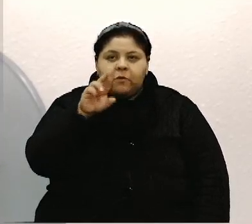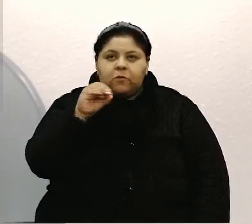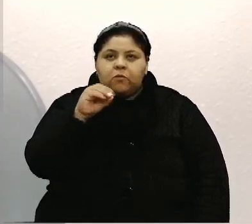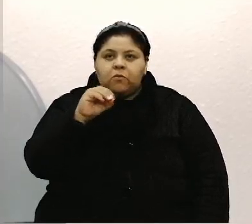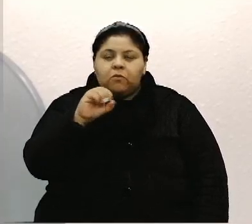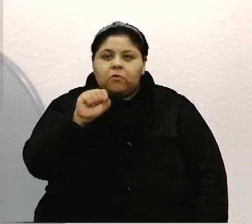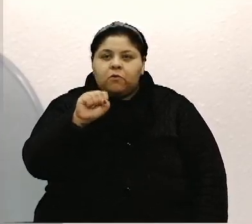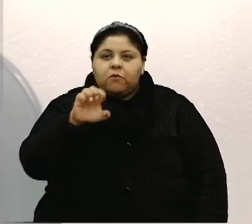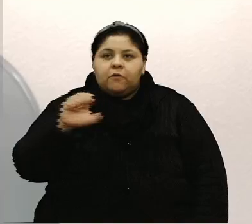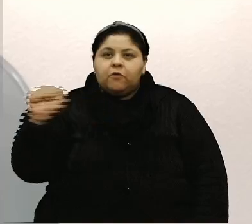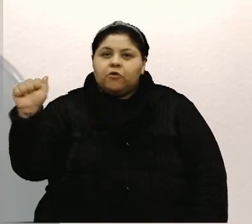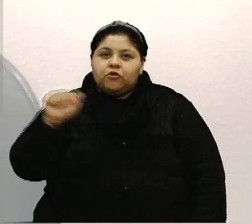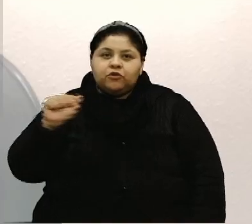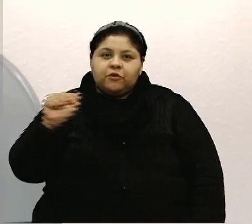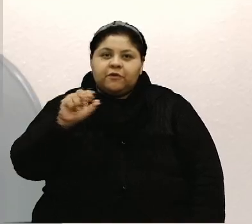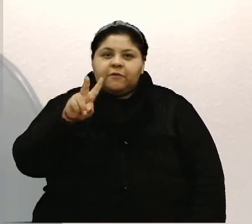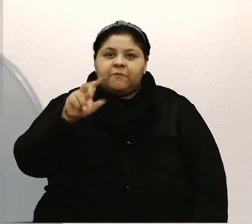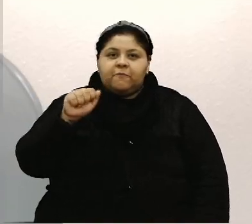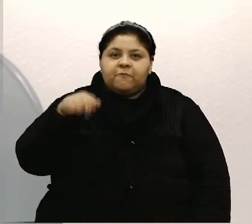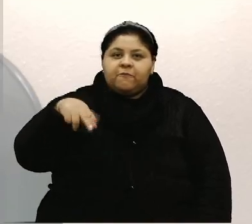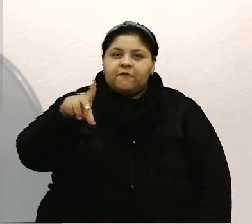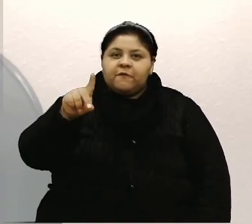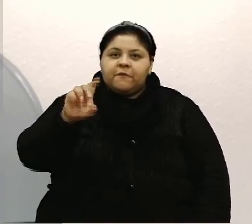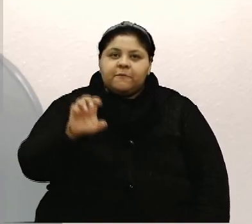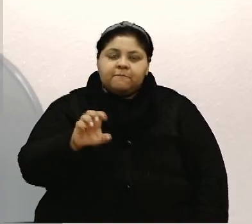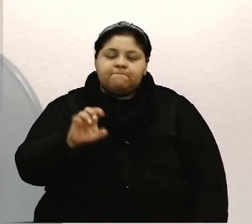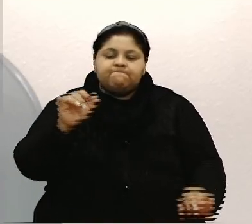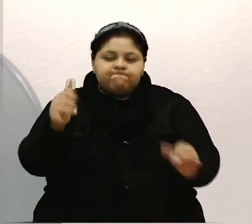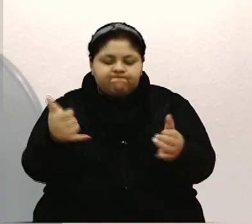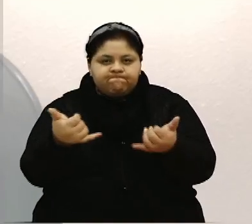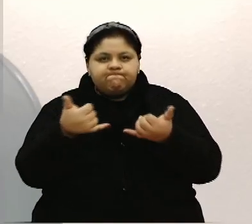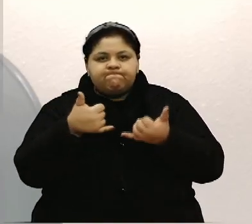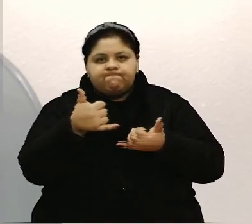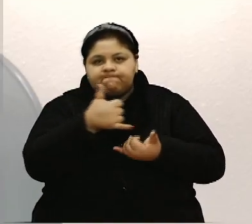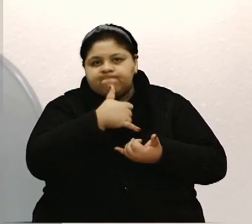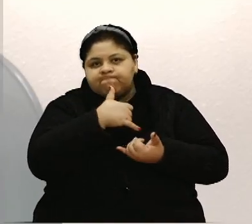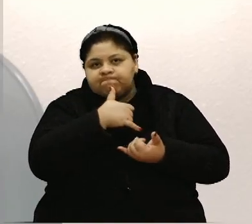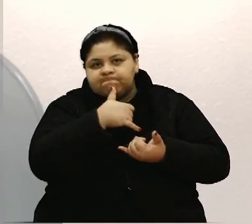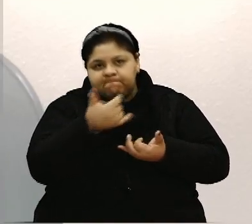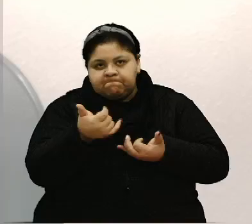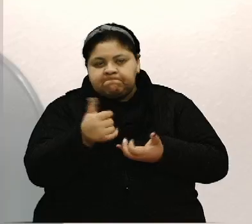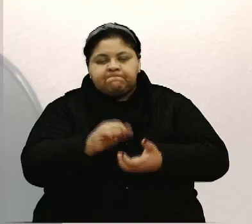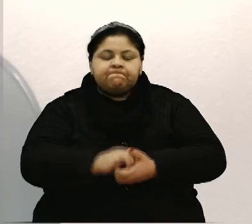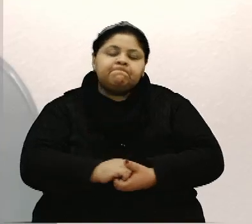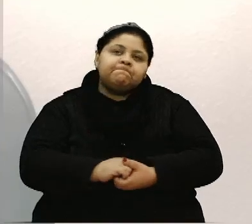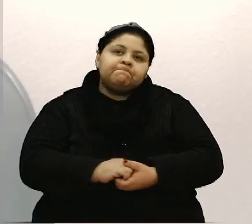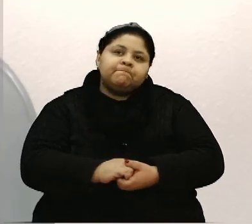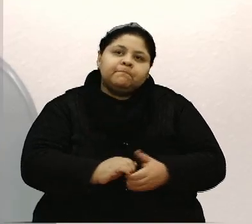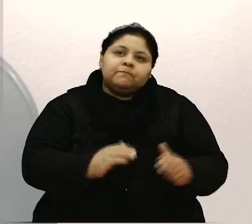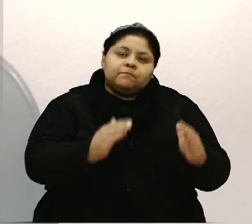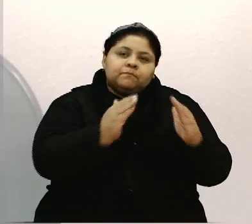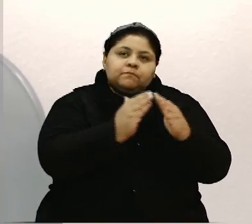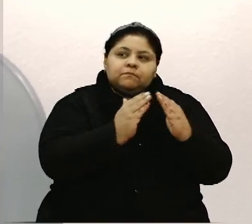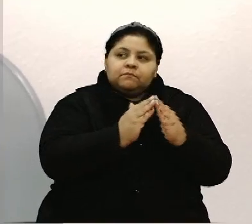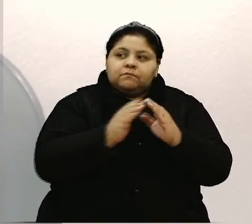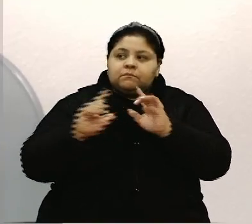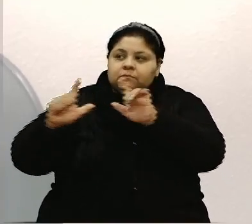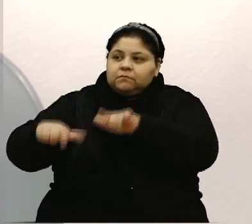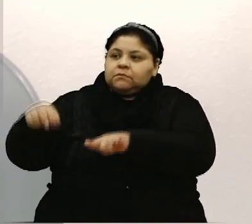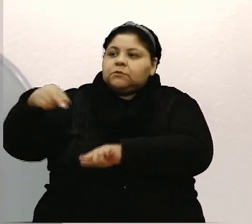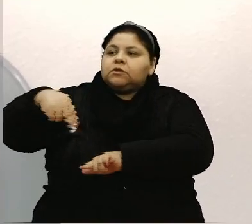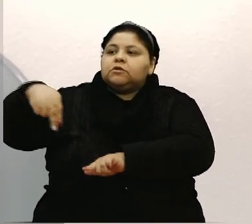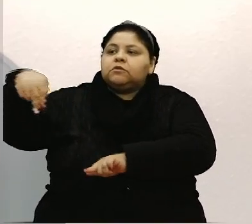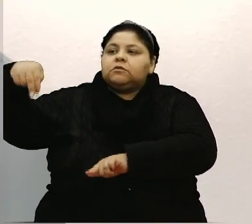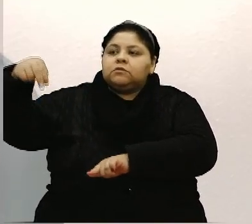mais conhecido como Vandi. Infelizmente, recebemos essa notícia triste. Era moradora da Zona Norte, a dona Laides